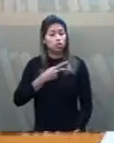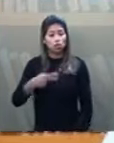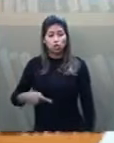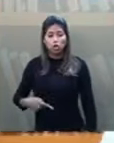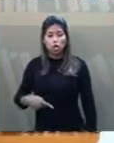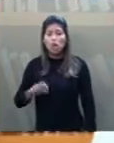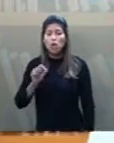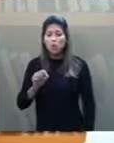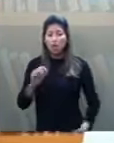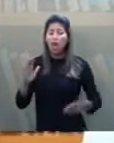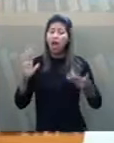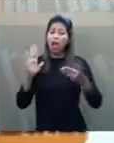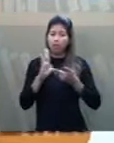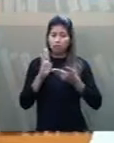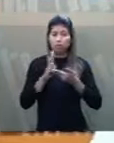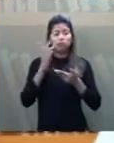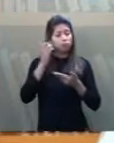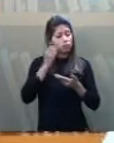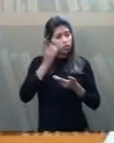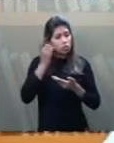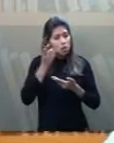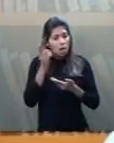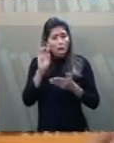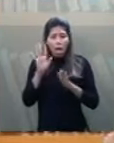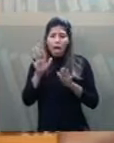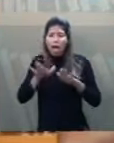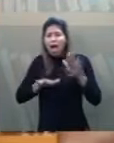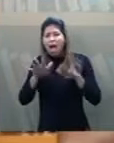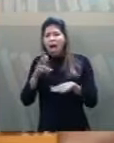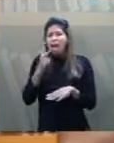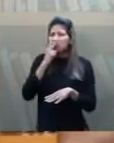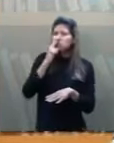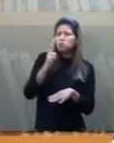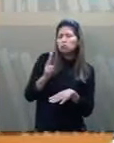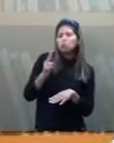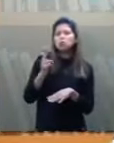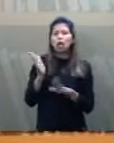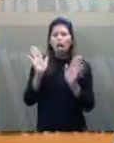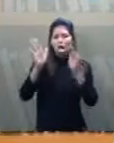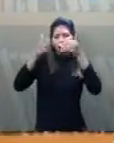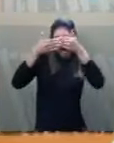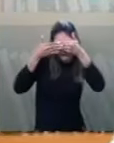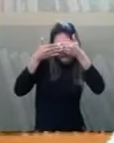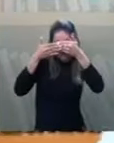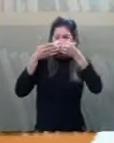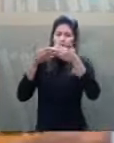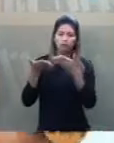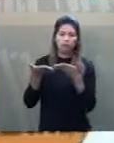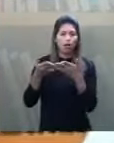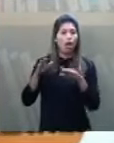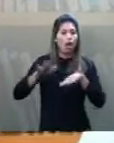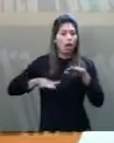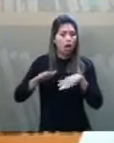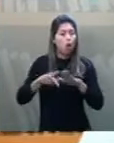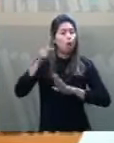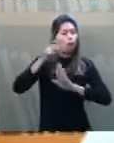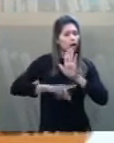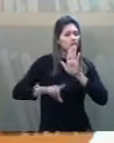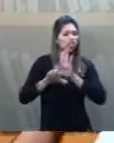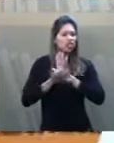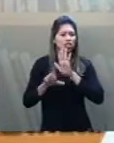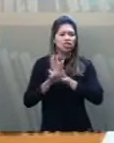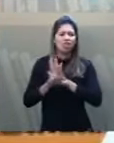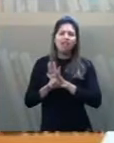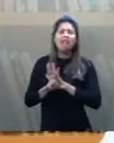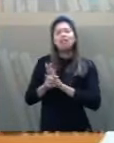Câmara do Estado se fazer de conta que não está vendo. O projeto está lá. Todo dia 8 de março é